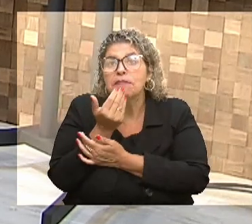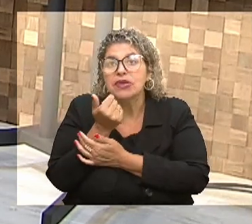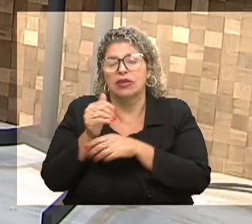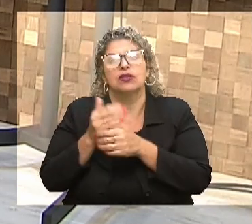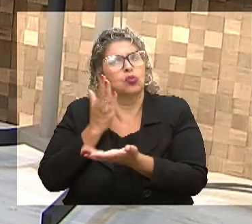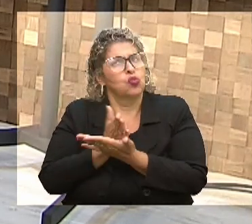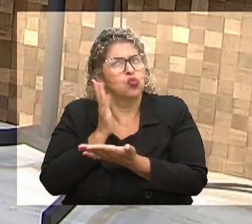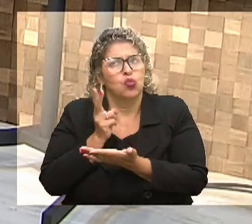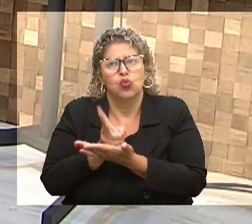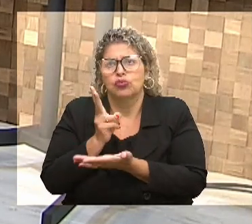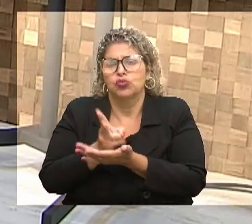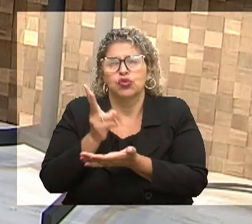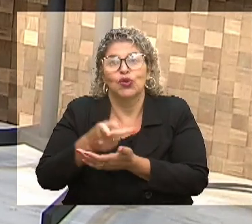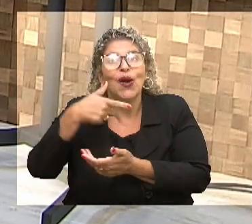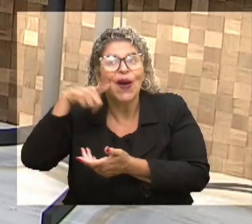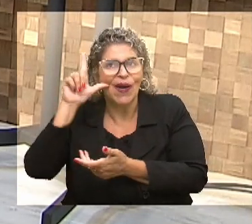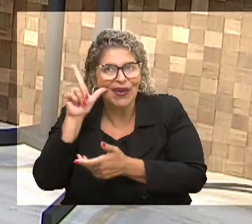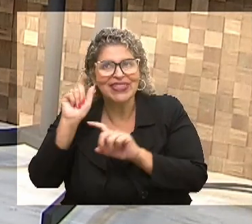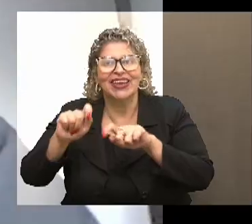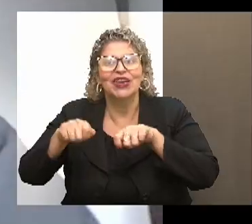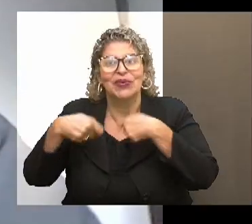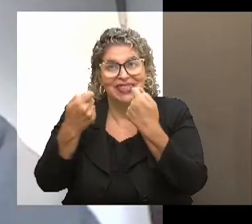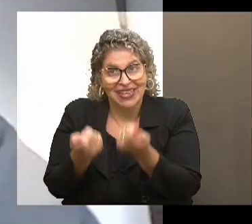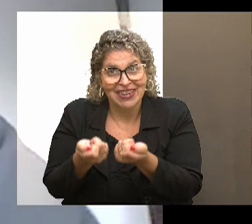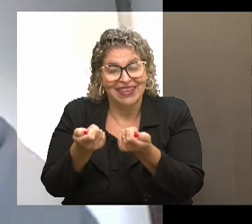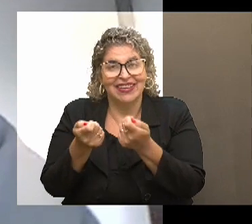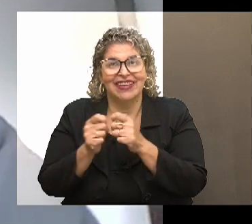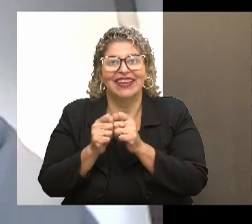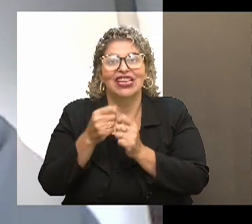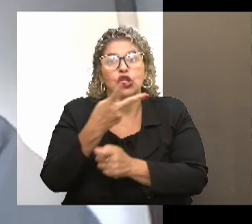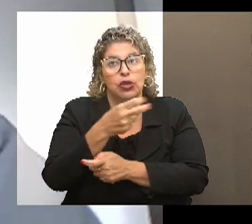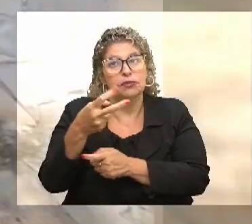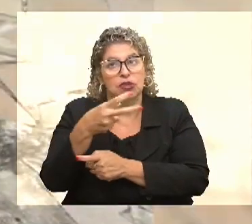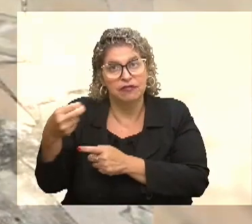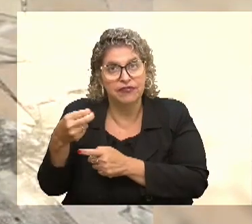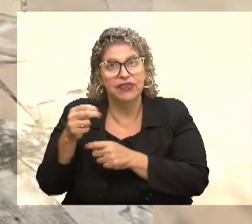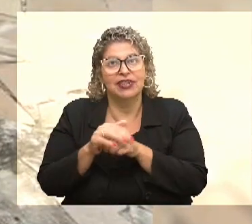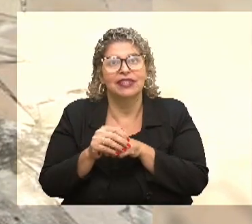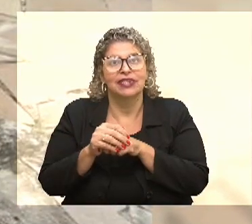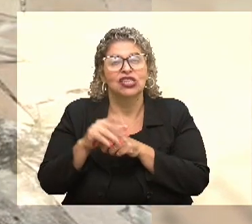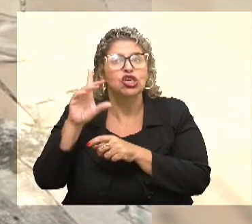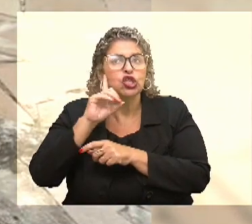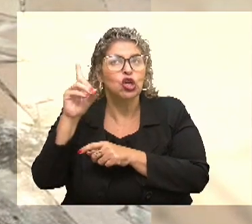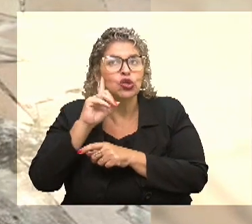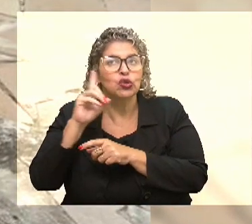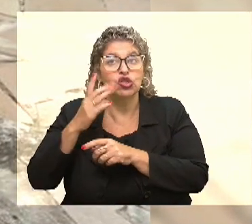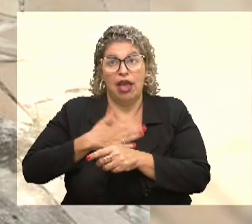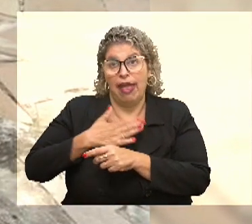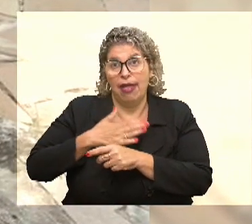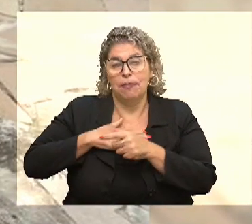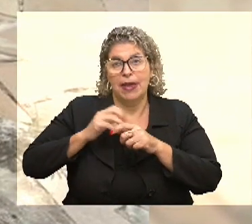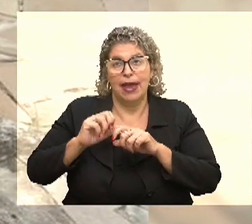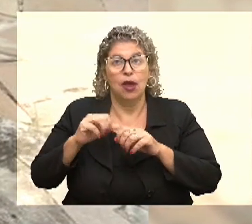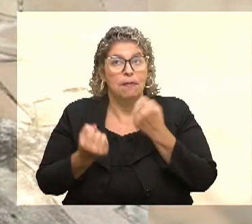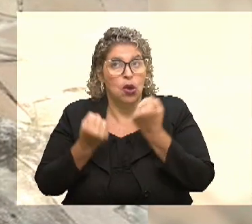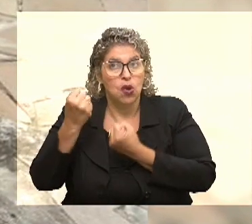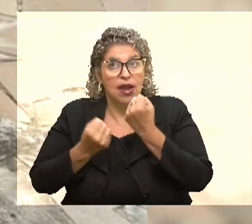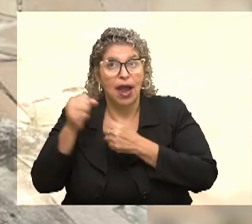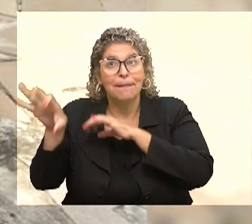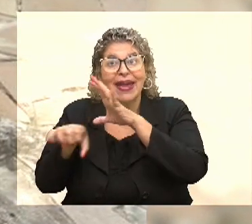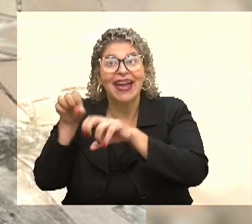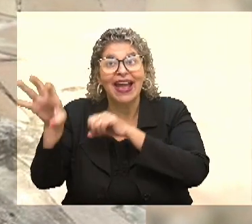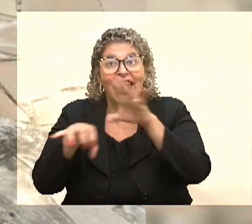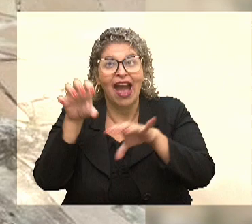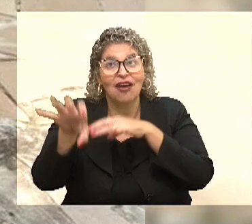Sim, continuamos. Casualmente, ontem eu entreguei. Durante todo 2020, foi algo diário que eu pegava o meu carro todos os dias e passava na casa das